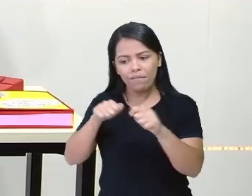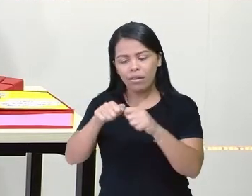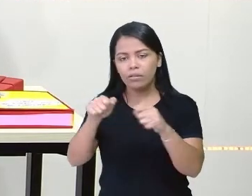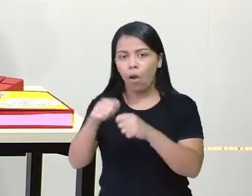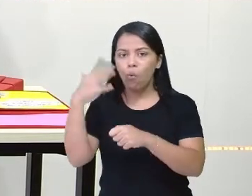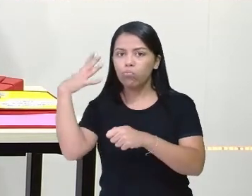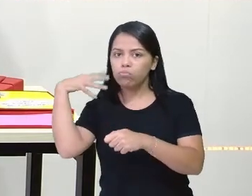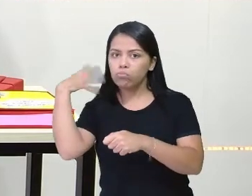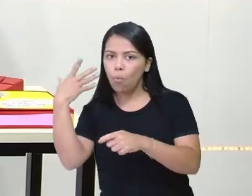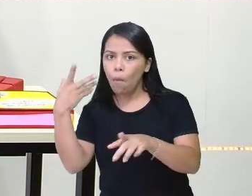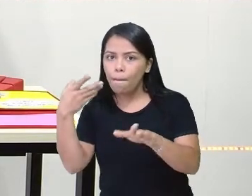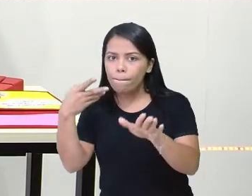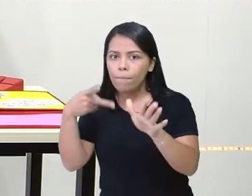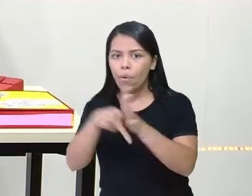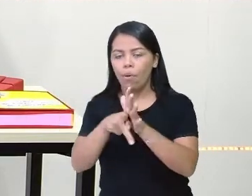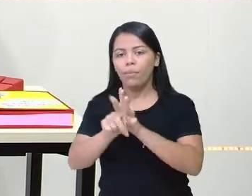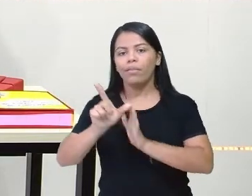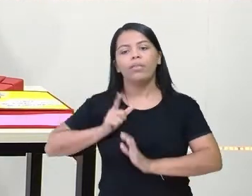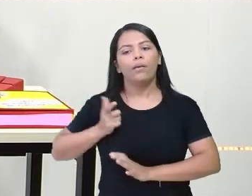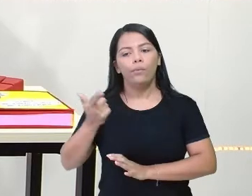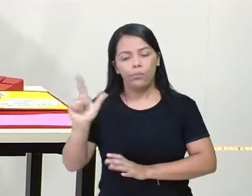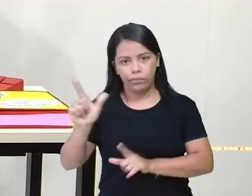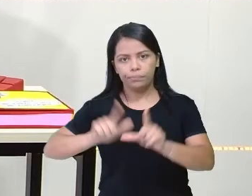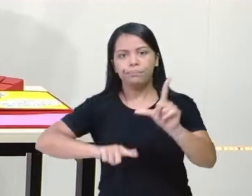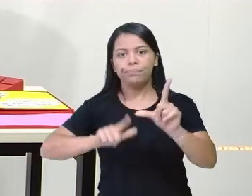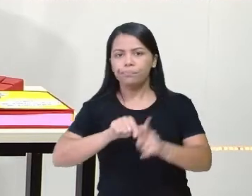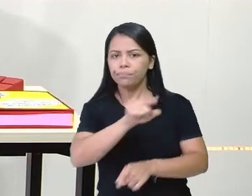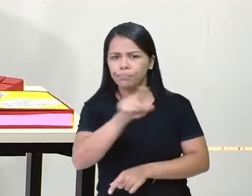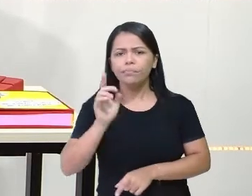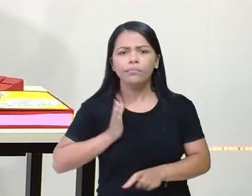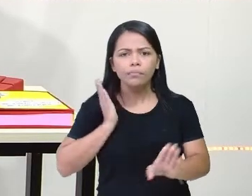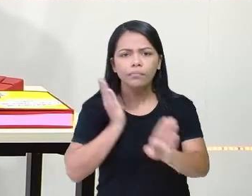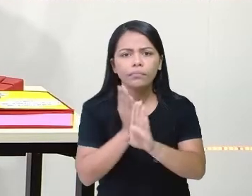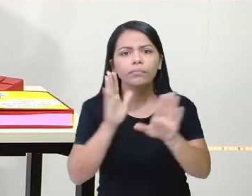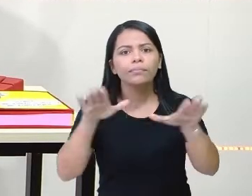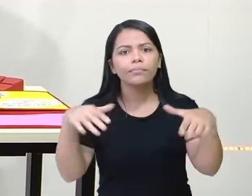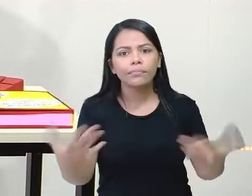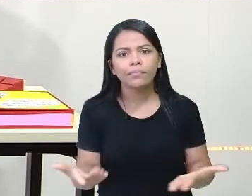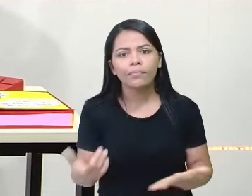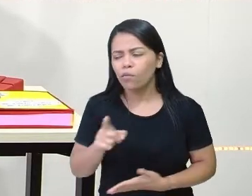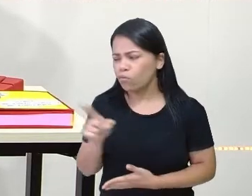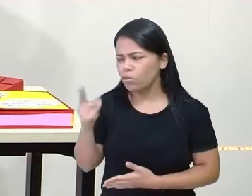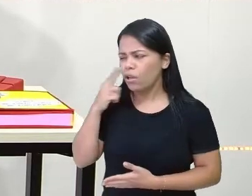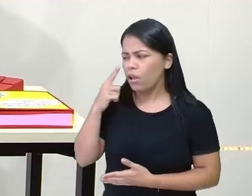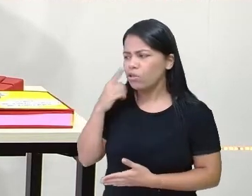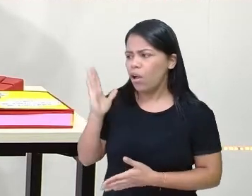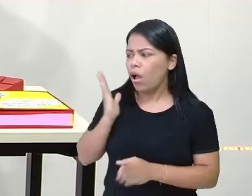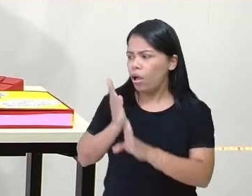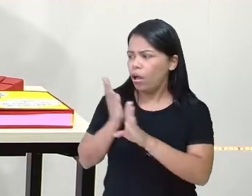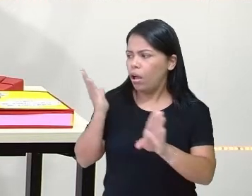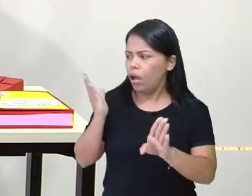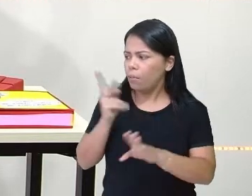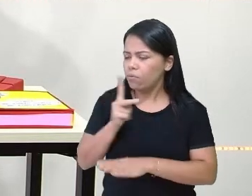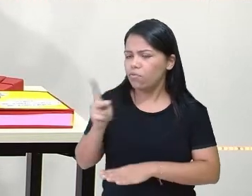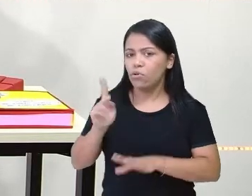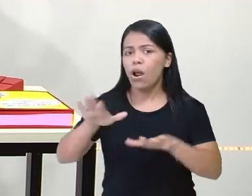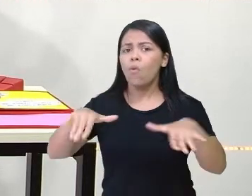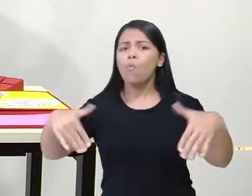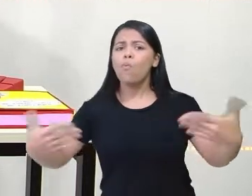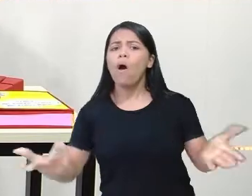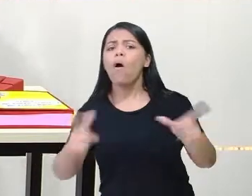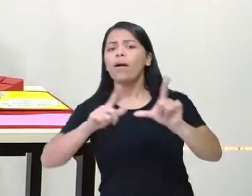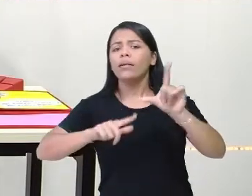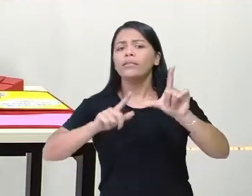tem outra letrinha. E aí? Você já descobriu qual é? Descobriu, professora Cátia? Descobri, sim. Qual é a letrinha?